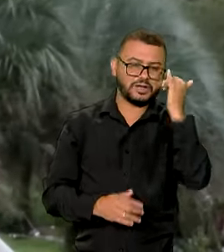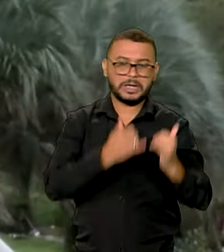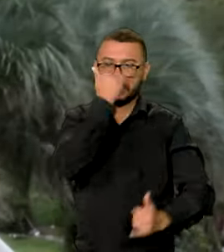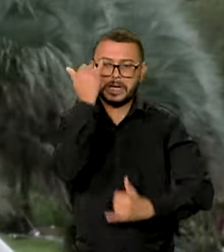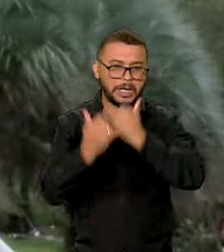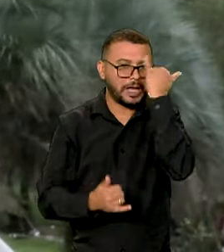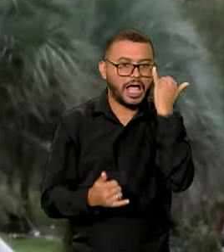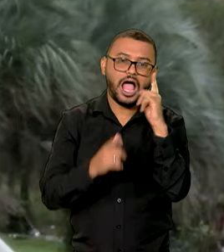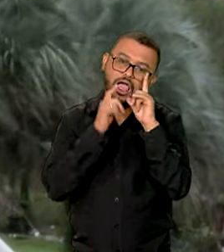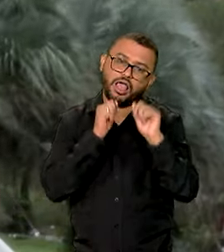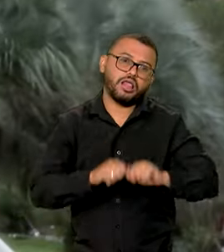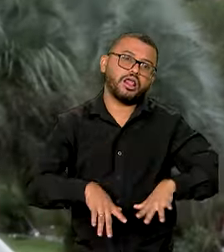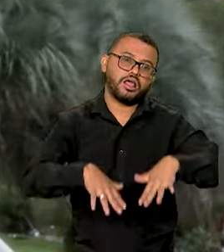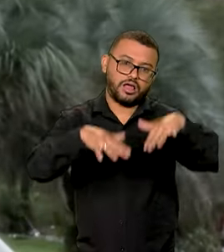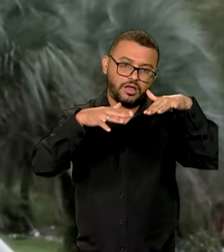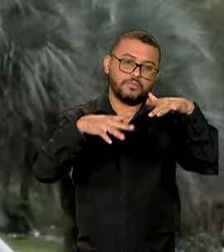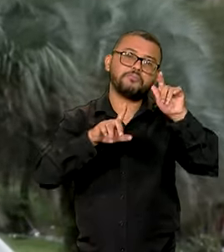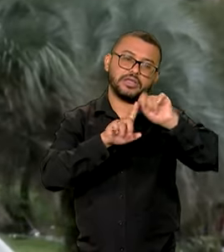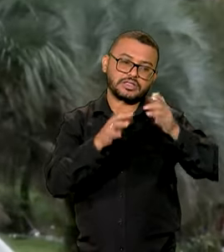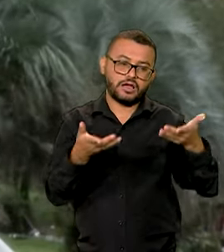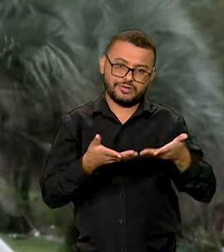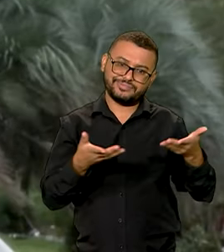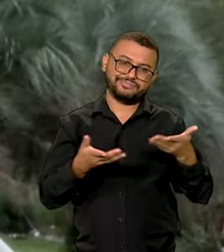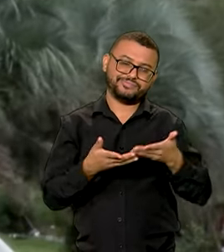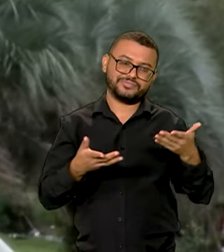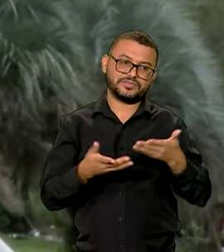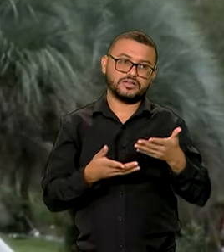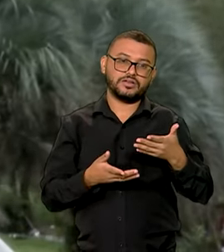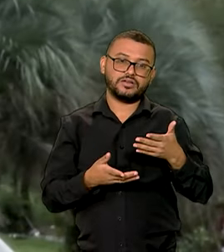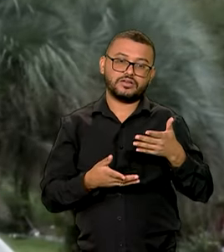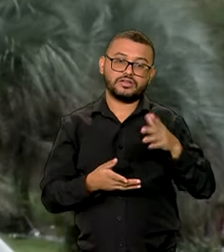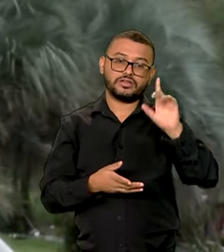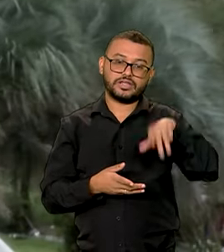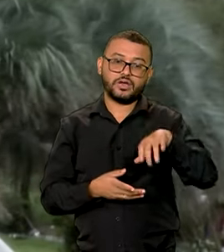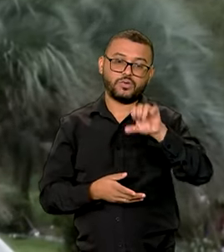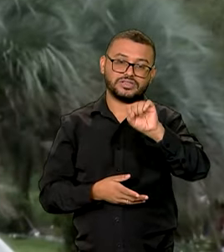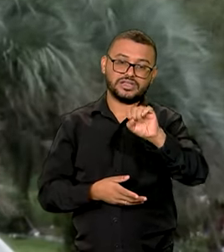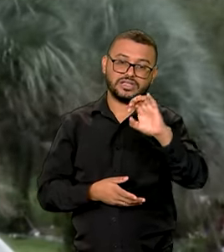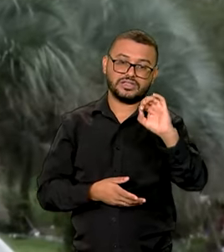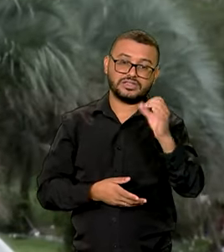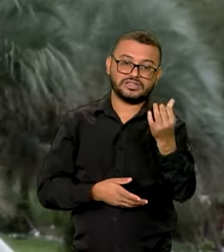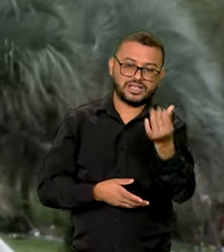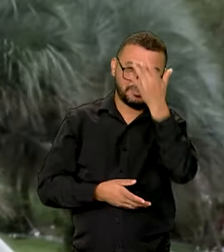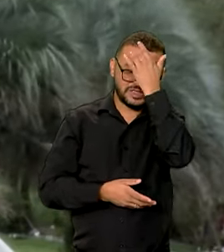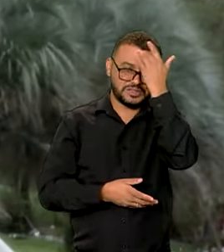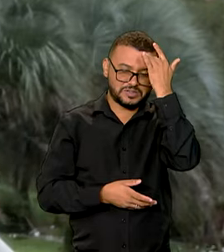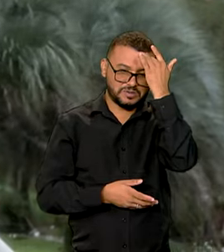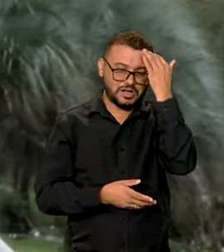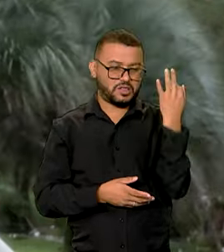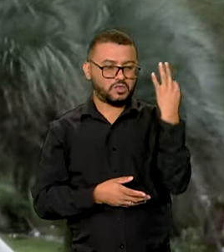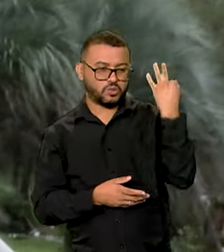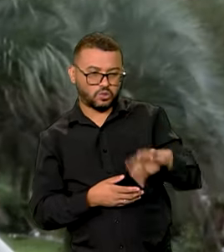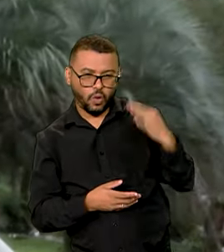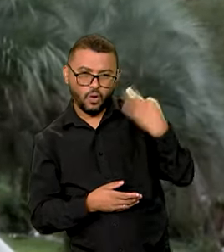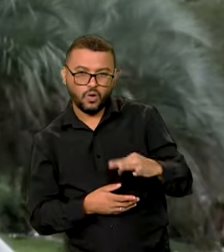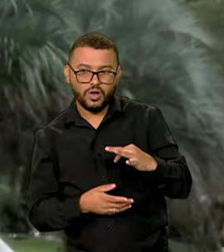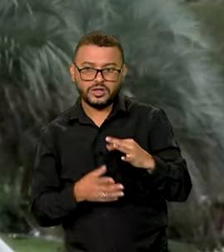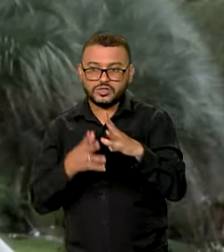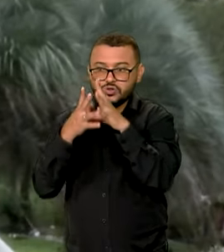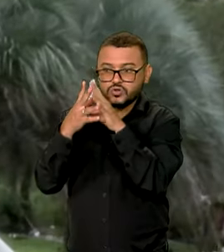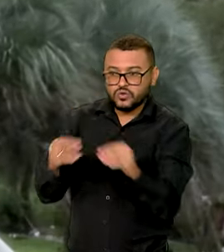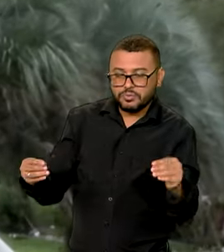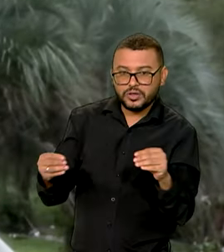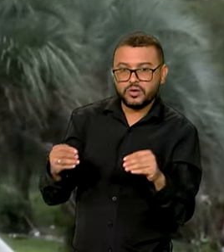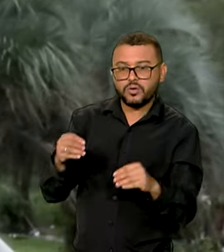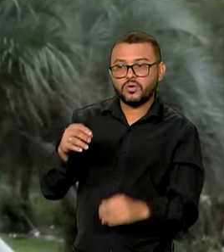alguma forma pelas enchentes do último mês. 806 pessoas foram feridas. Caiu o número de desaparecidos de ontem para hoje, de